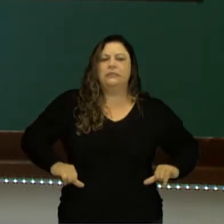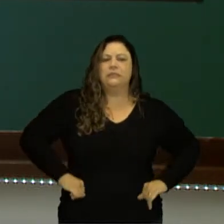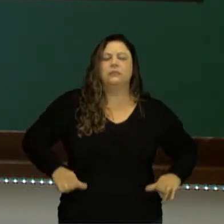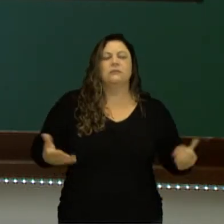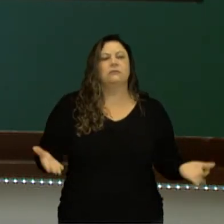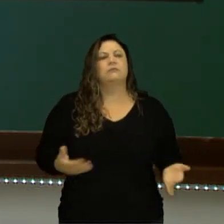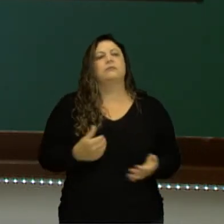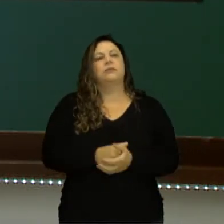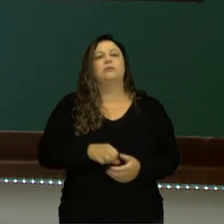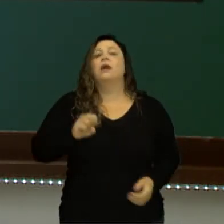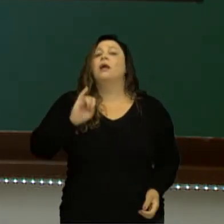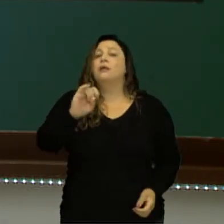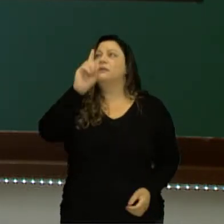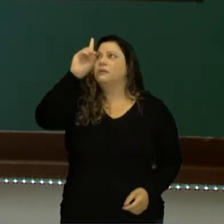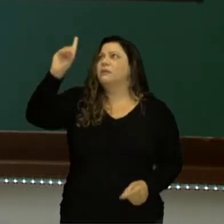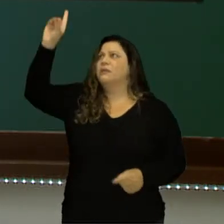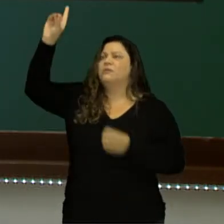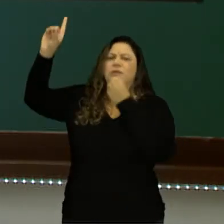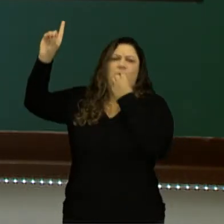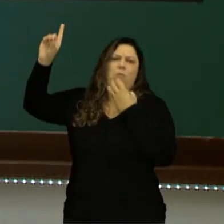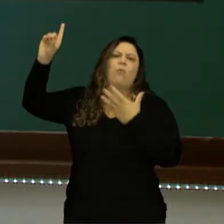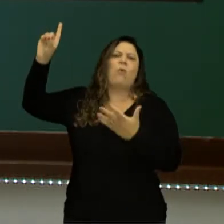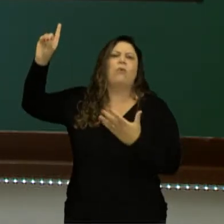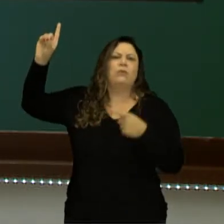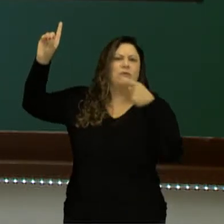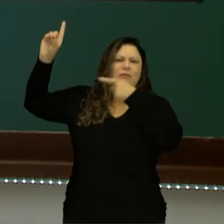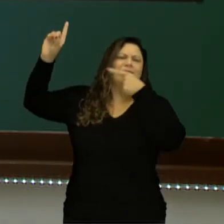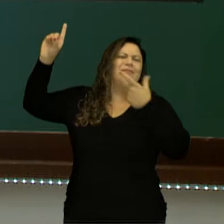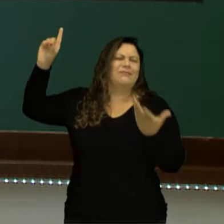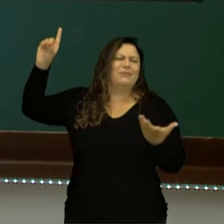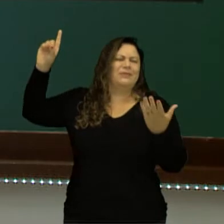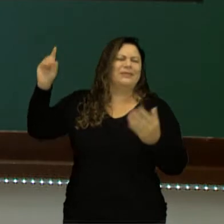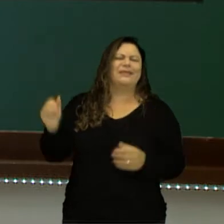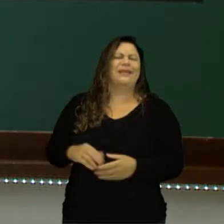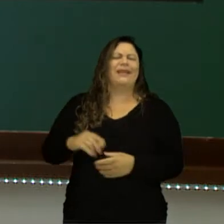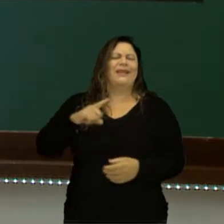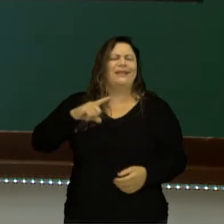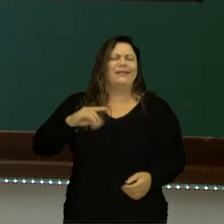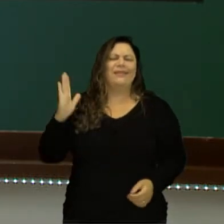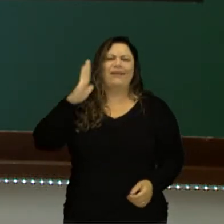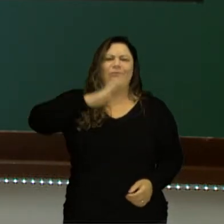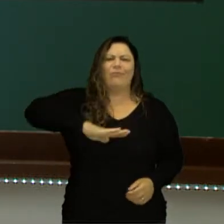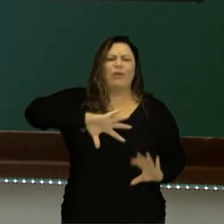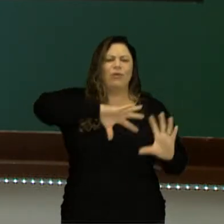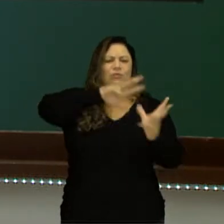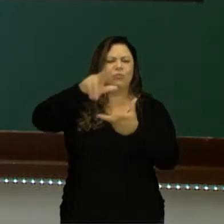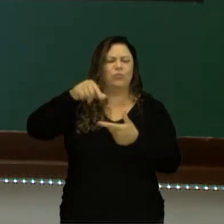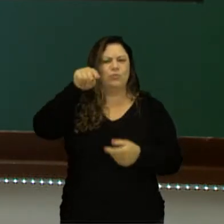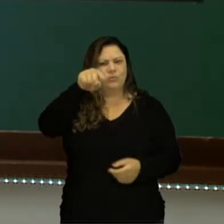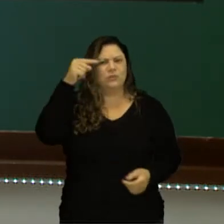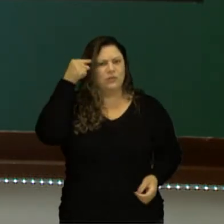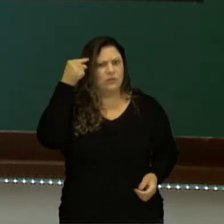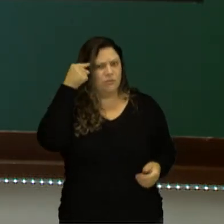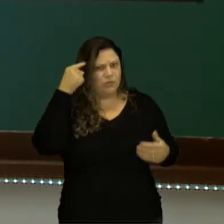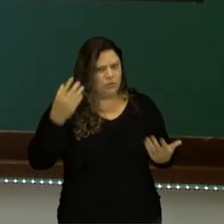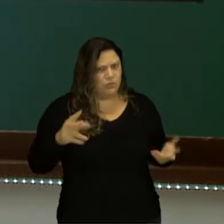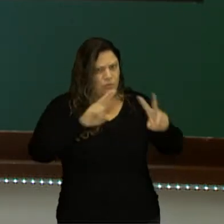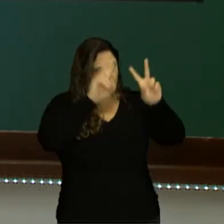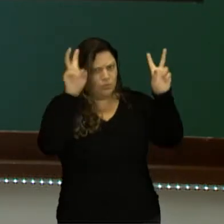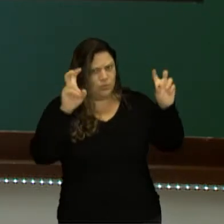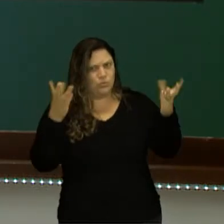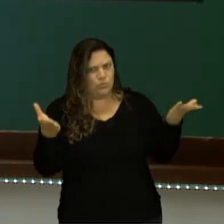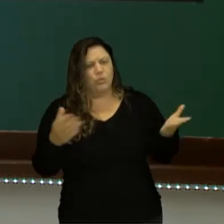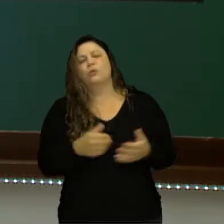Se Deus é bom, por que existe mal no mundo? Já pensaram sobre isso? Seria